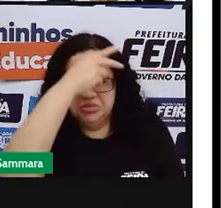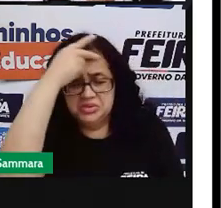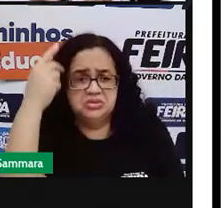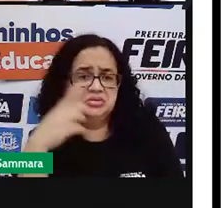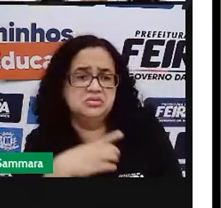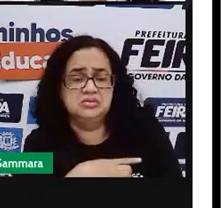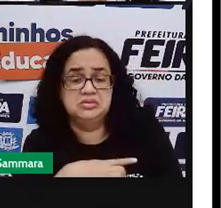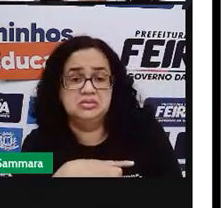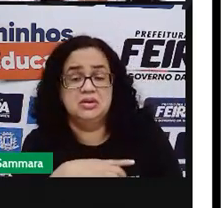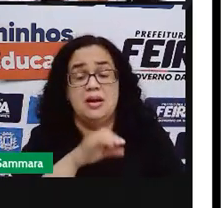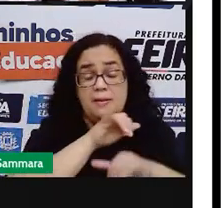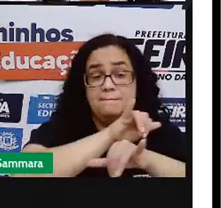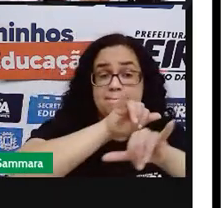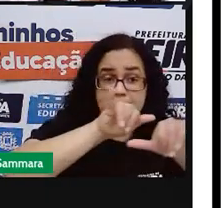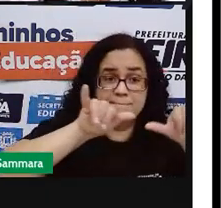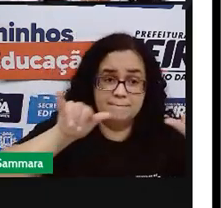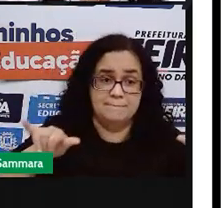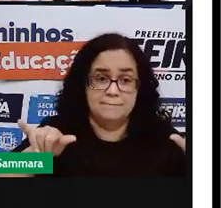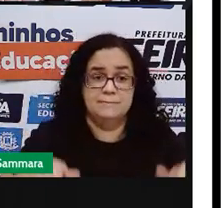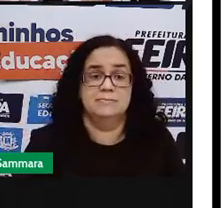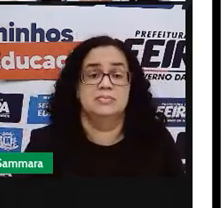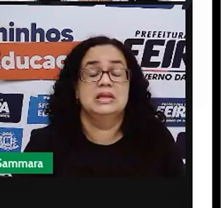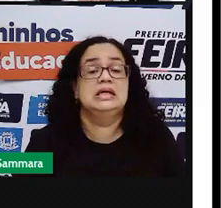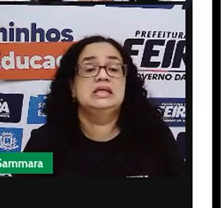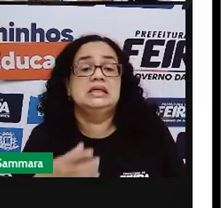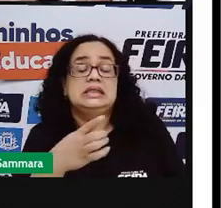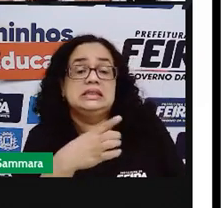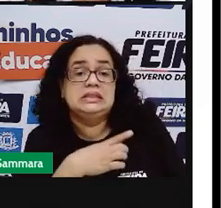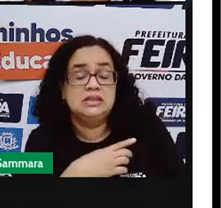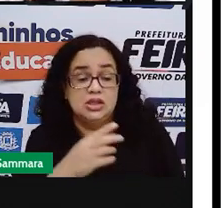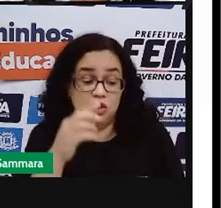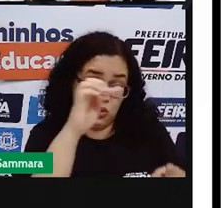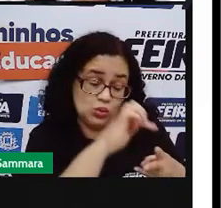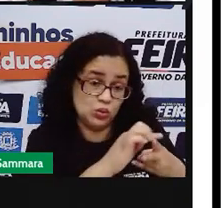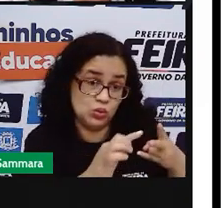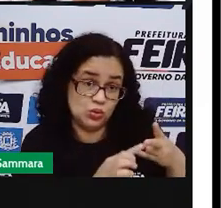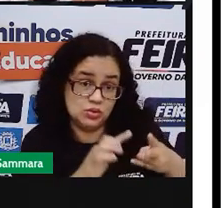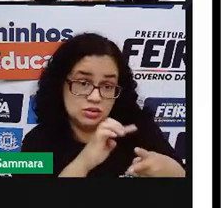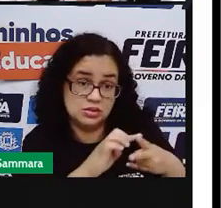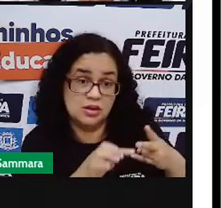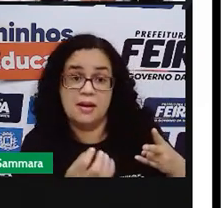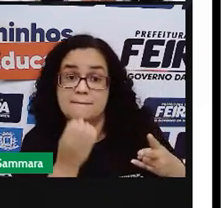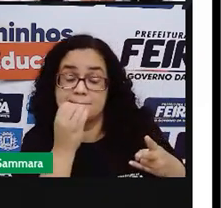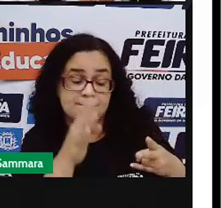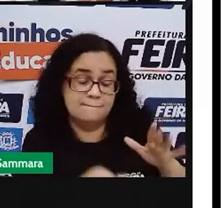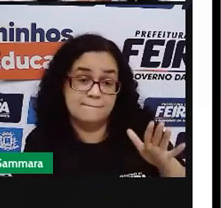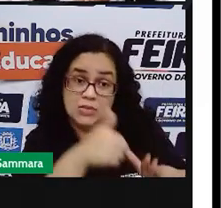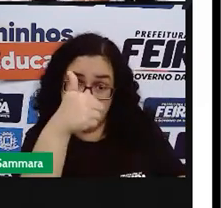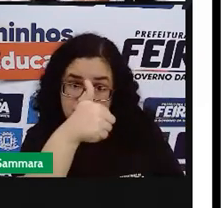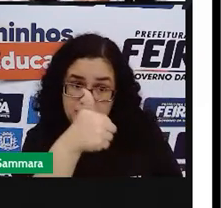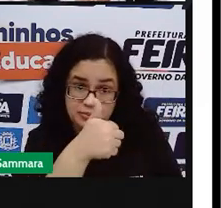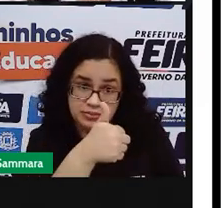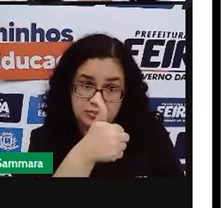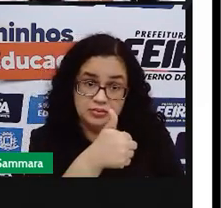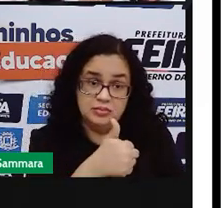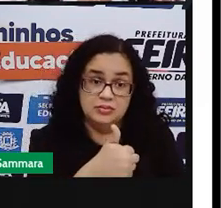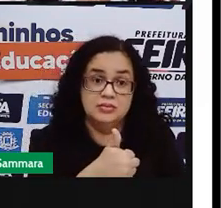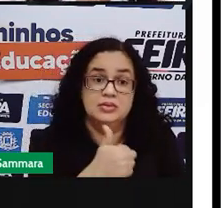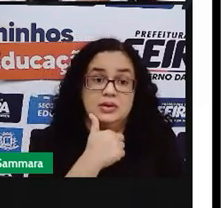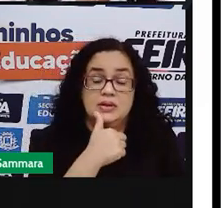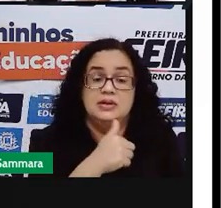Na campanha publicitária, nós temos dois benefícios. O primeiro, de levar